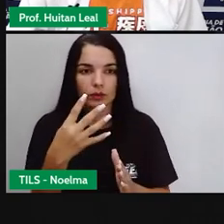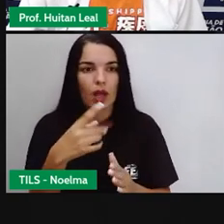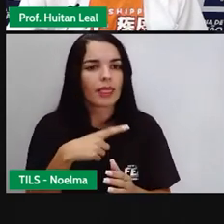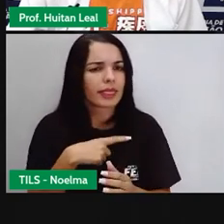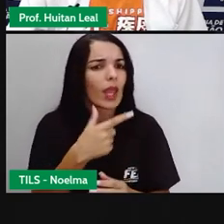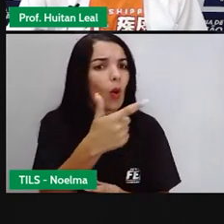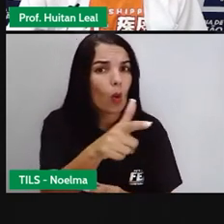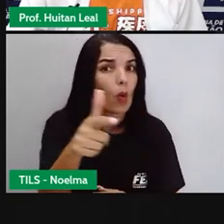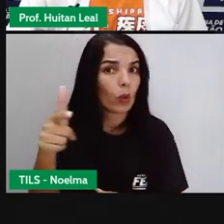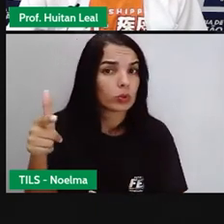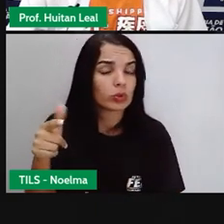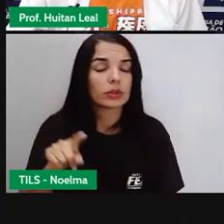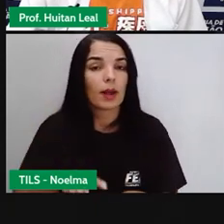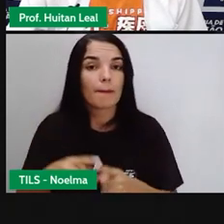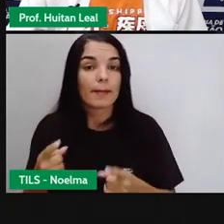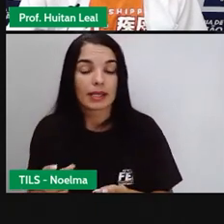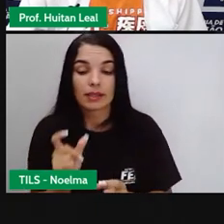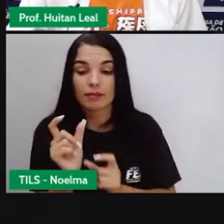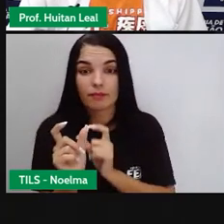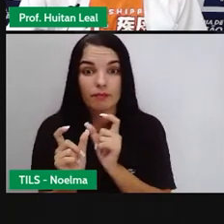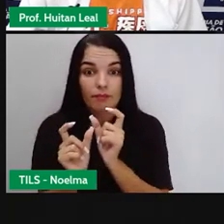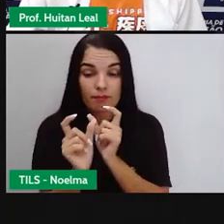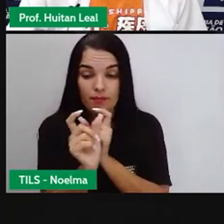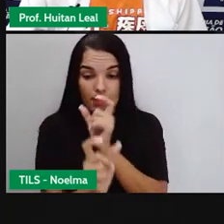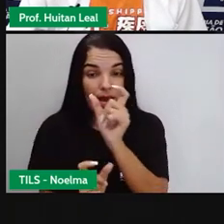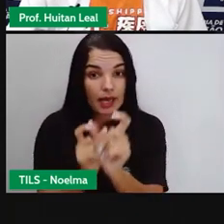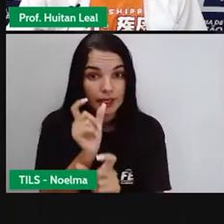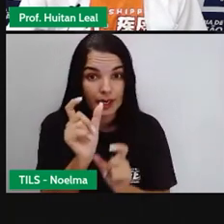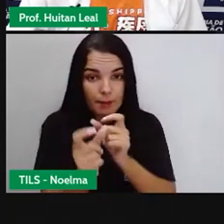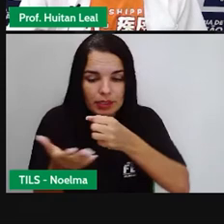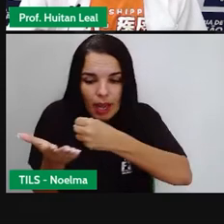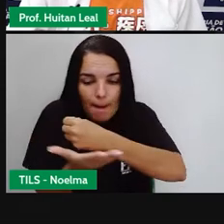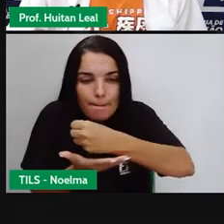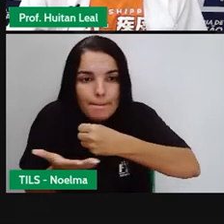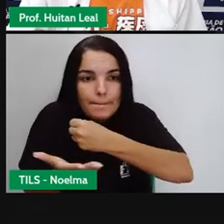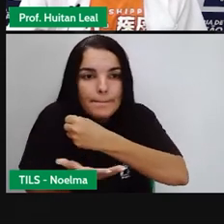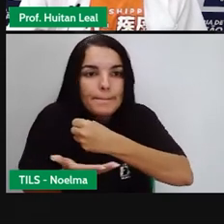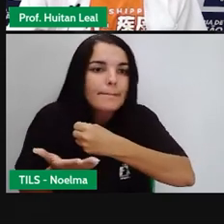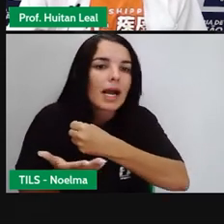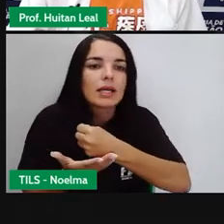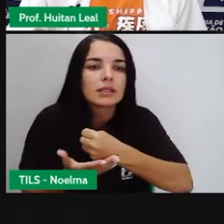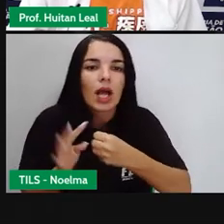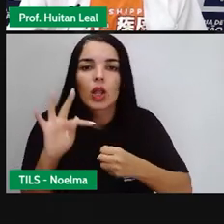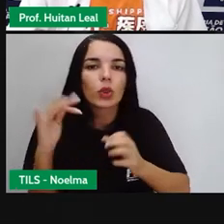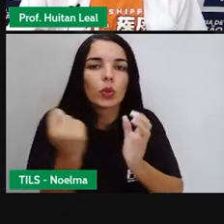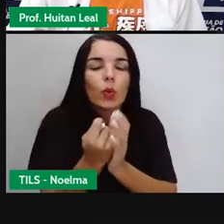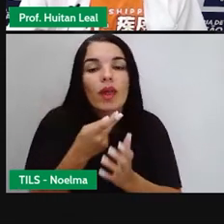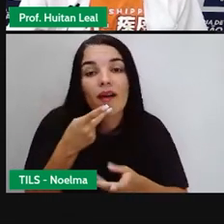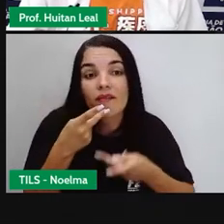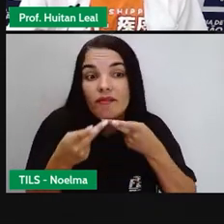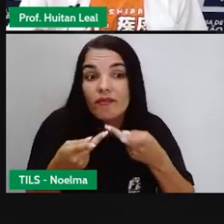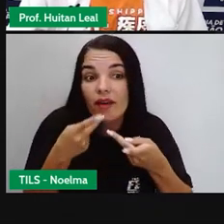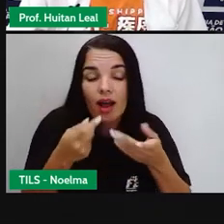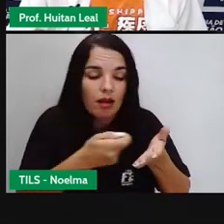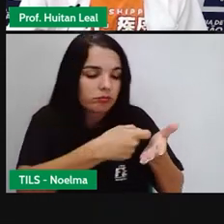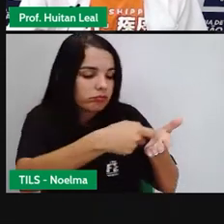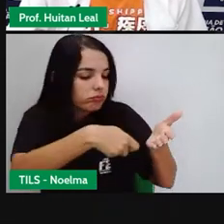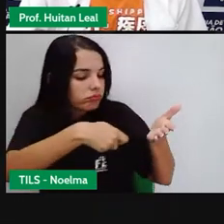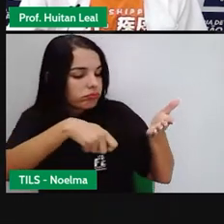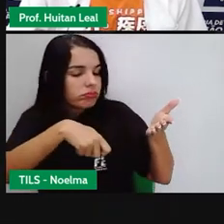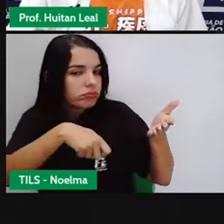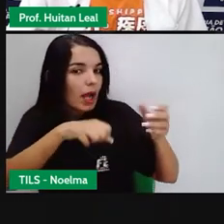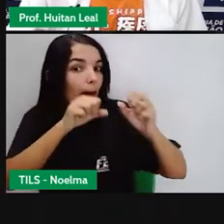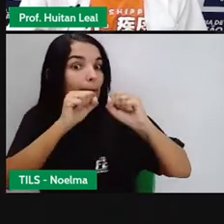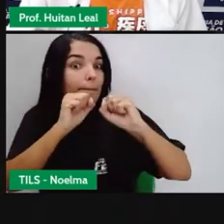Mas, esses quatro tipos de frases, eles formam a base para tudo que a gente fala ou escreve. Então, a frase pode